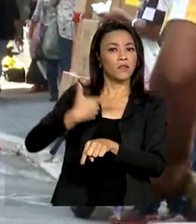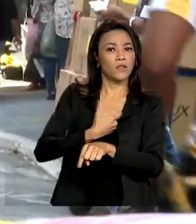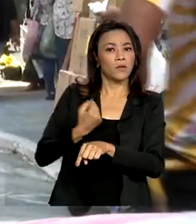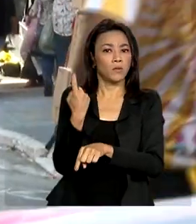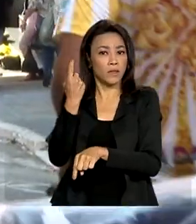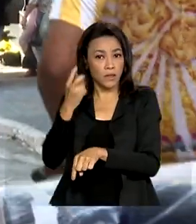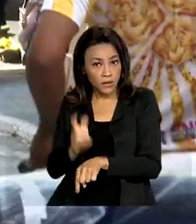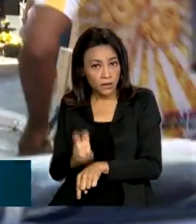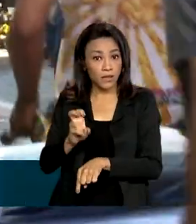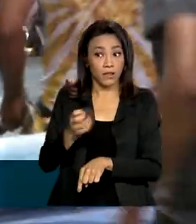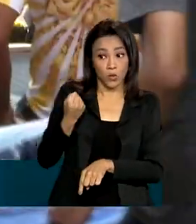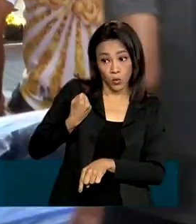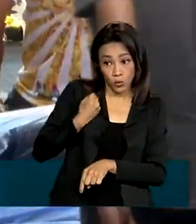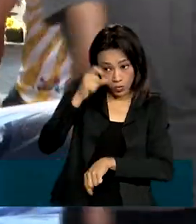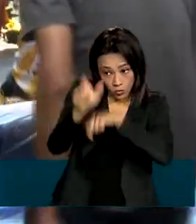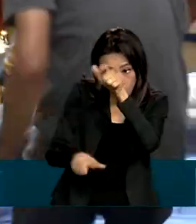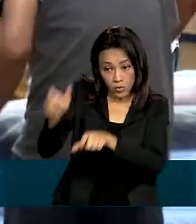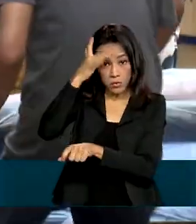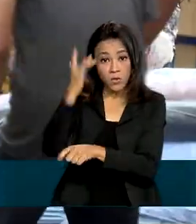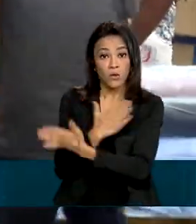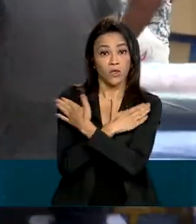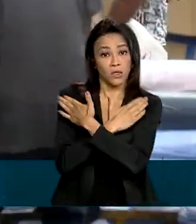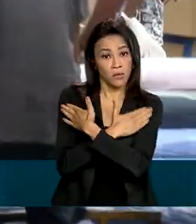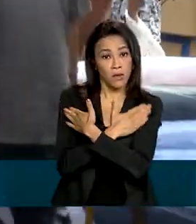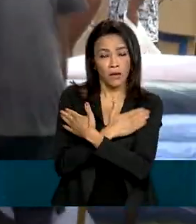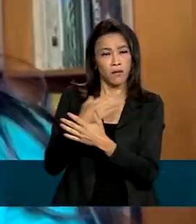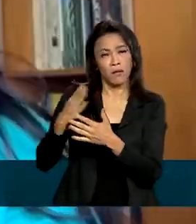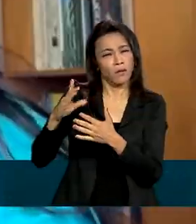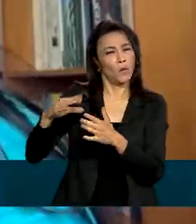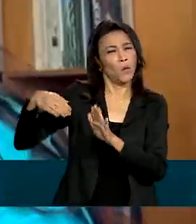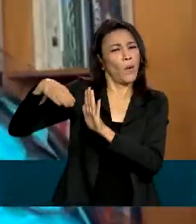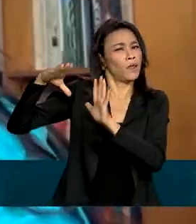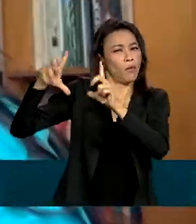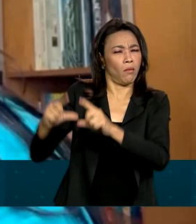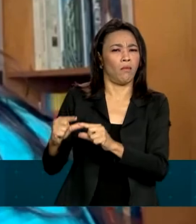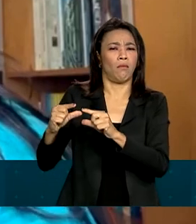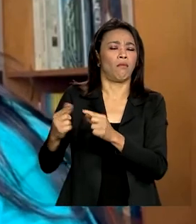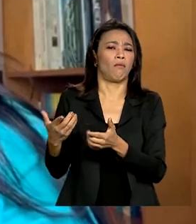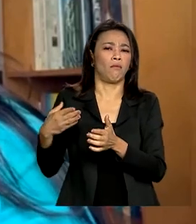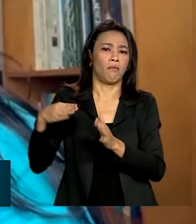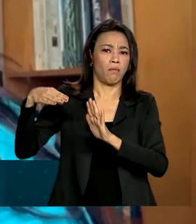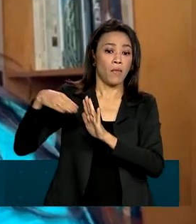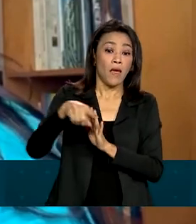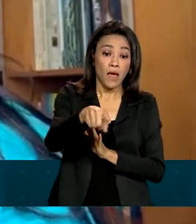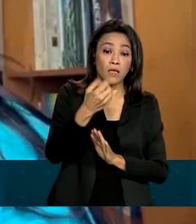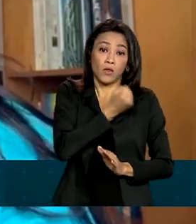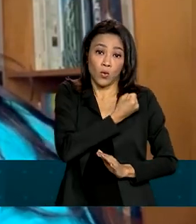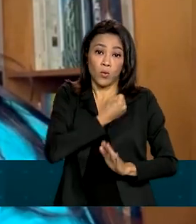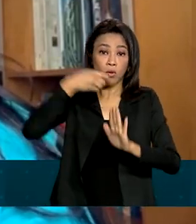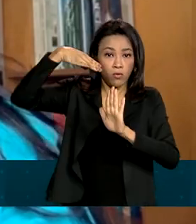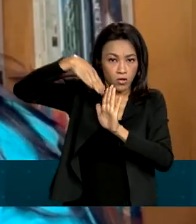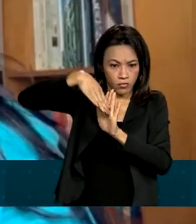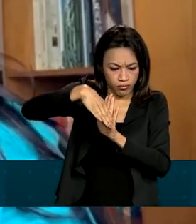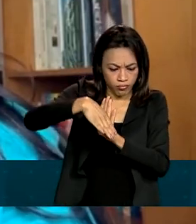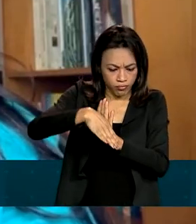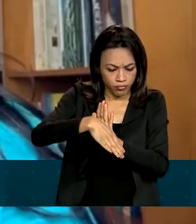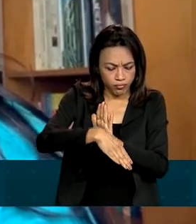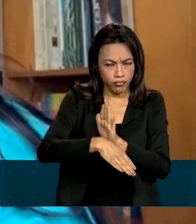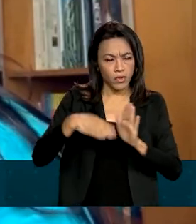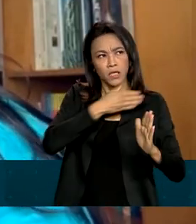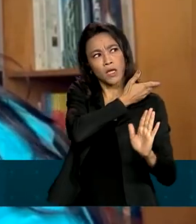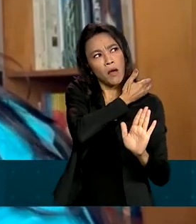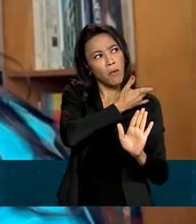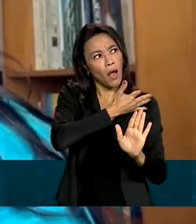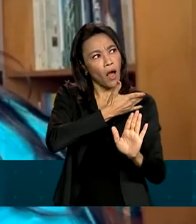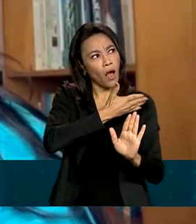a quantidade de pessoas desocupadas não é tão baixa. Esse movimento de queda que já vem sendo observado ao longo do ano de